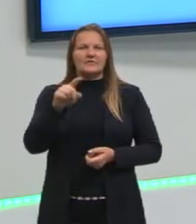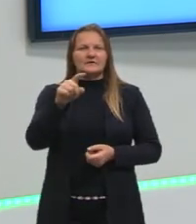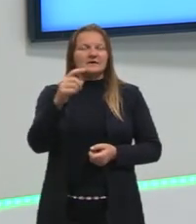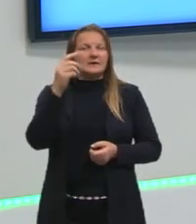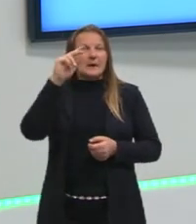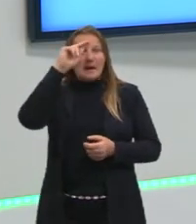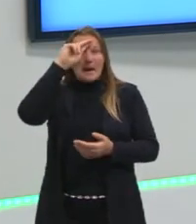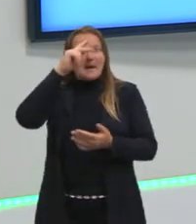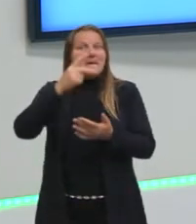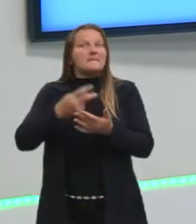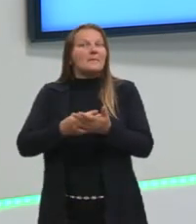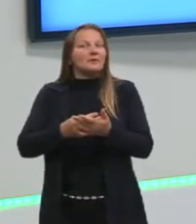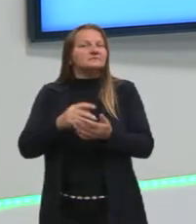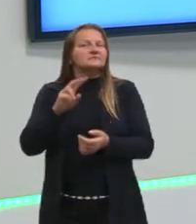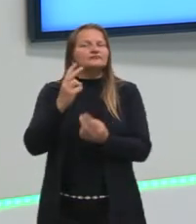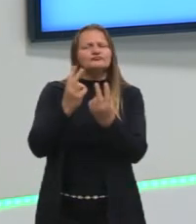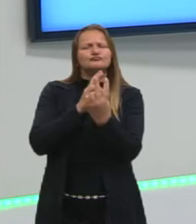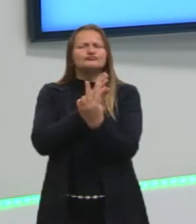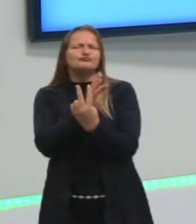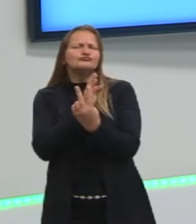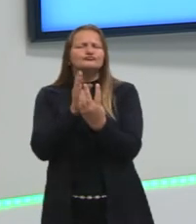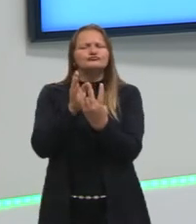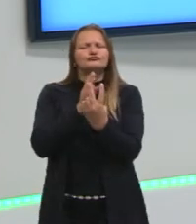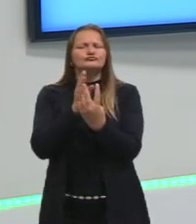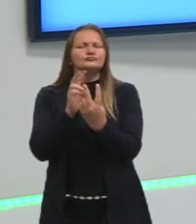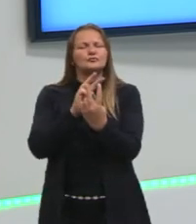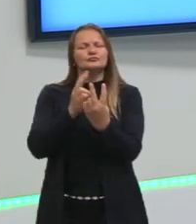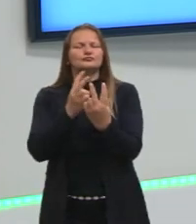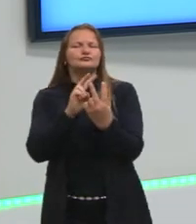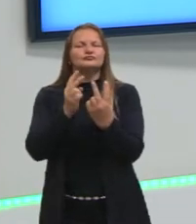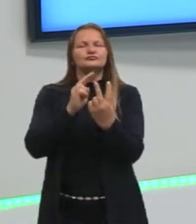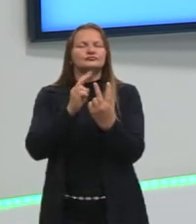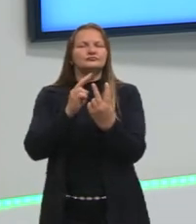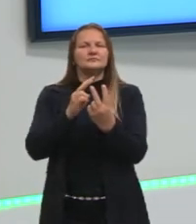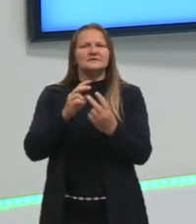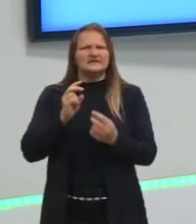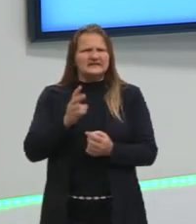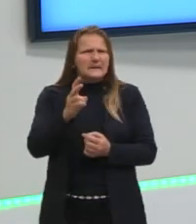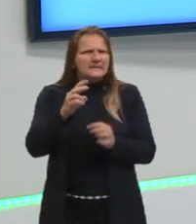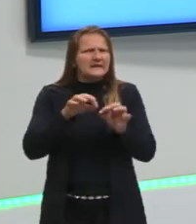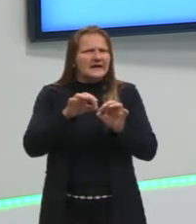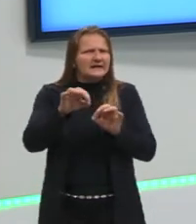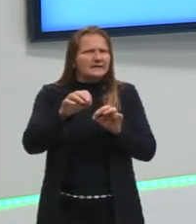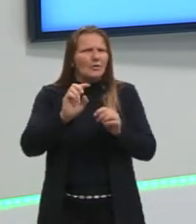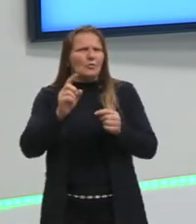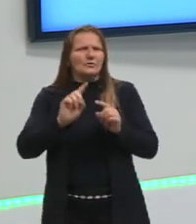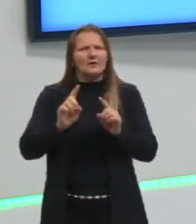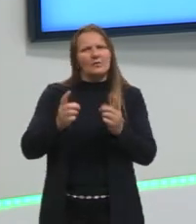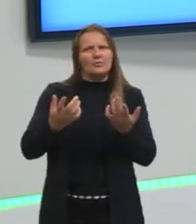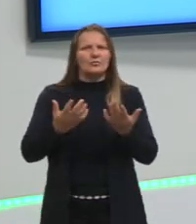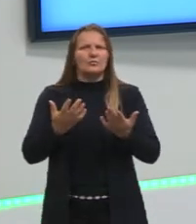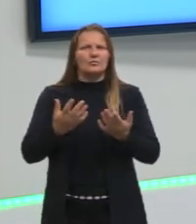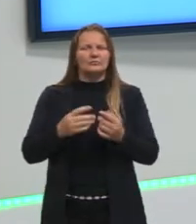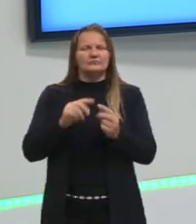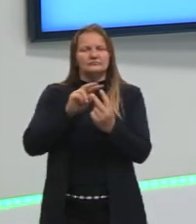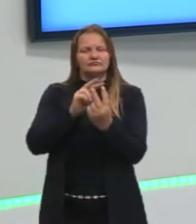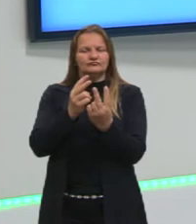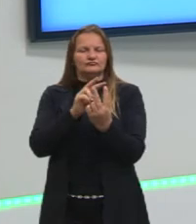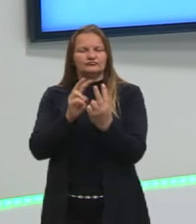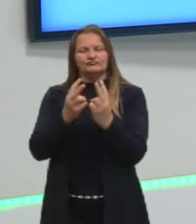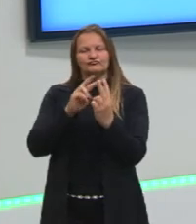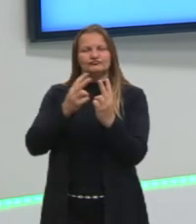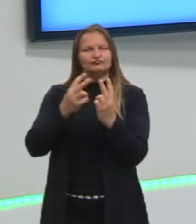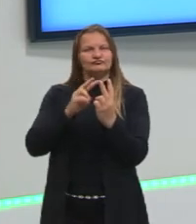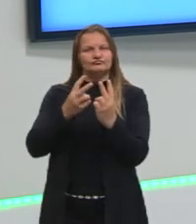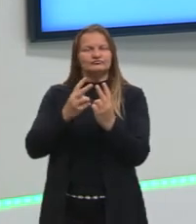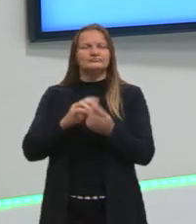hipóteses de vocês, né? Será que é sempre uma reta ou será que não? Então, vão pensando aí enquanto nós vamos aí